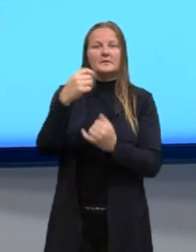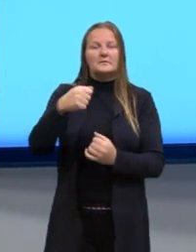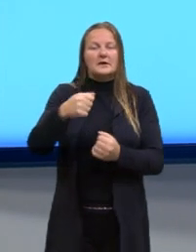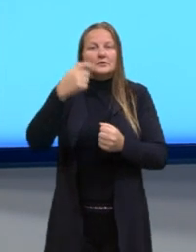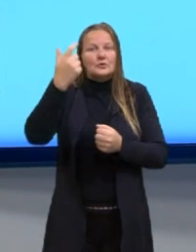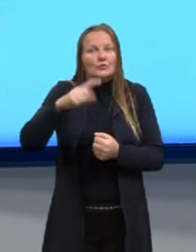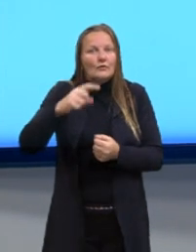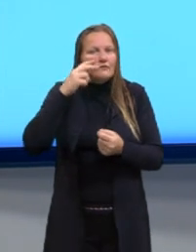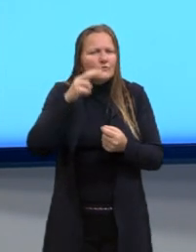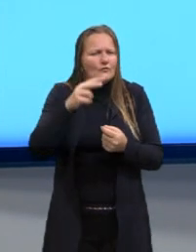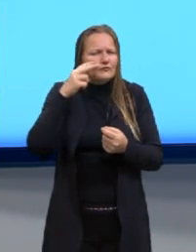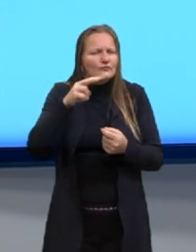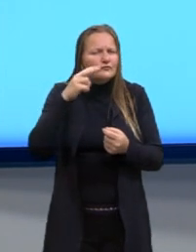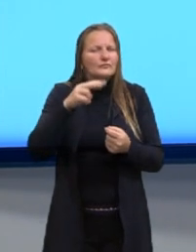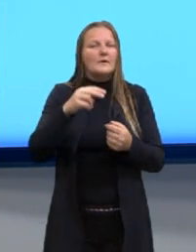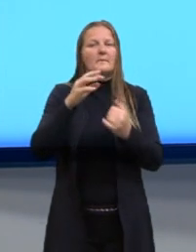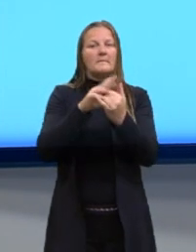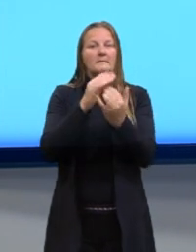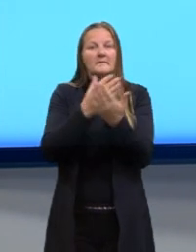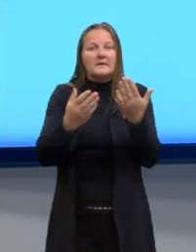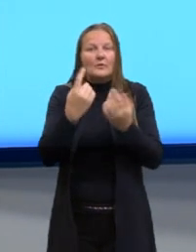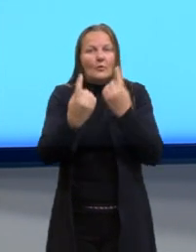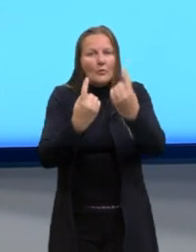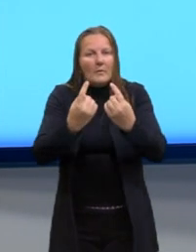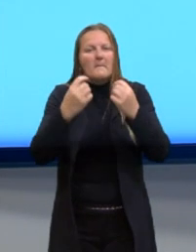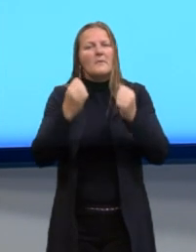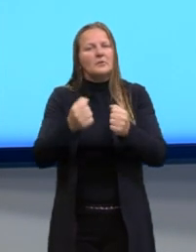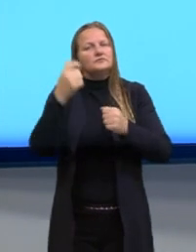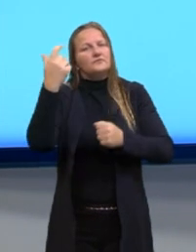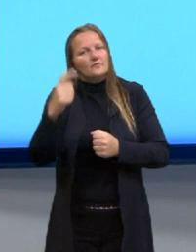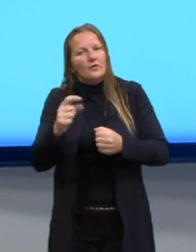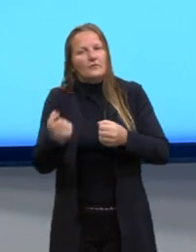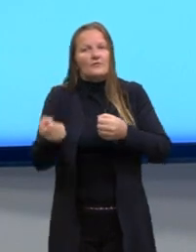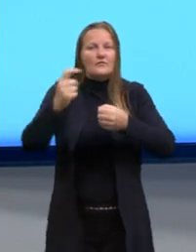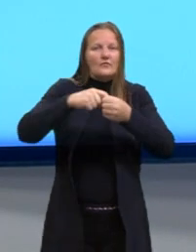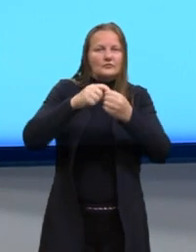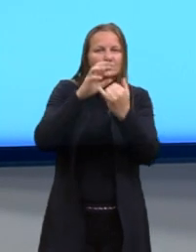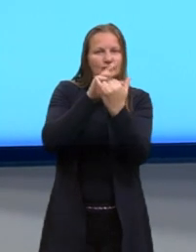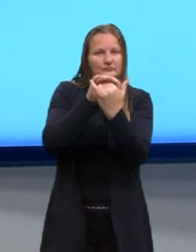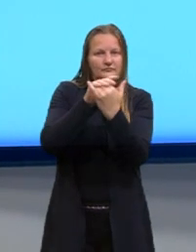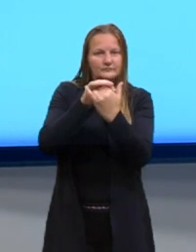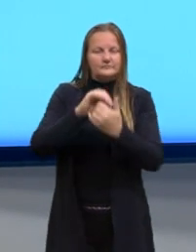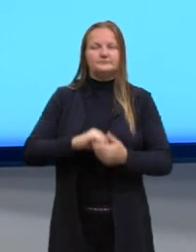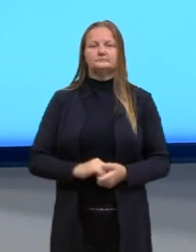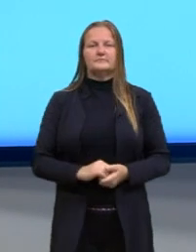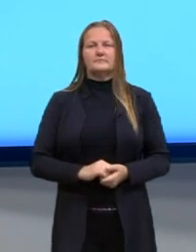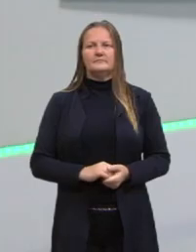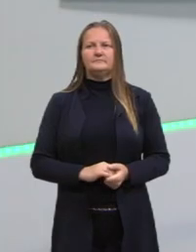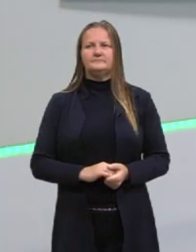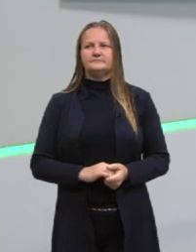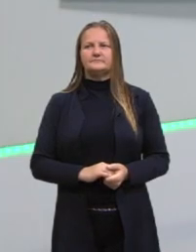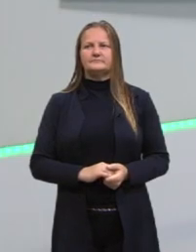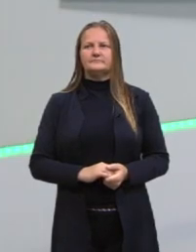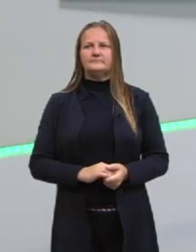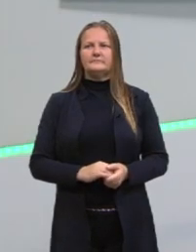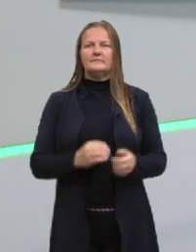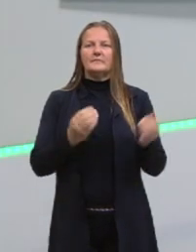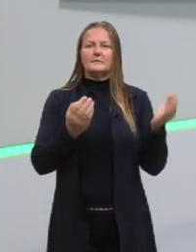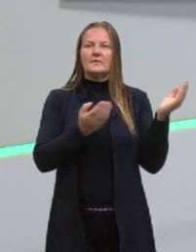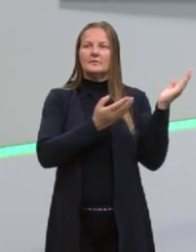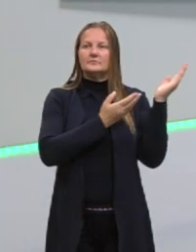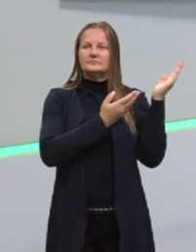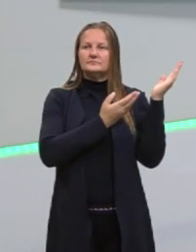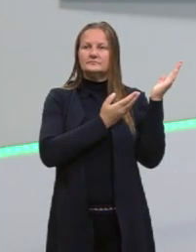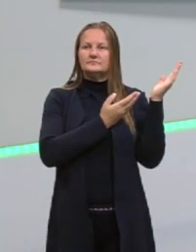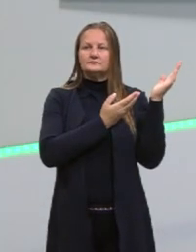assistir novamente, se perdeu alguma aula, então vocês podem conferir lá. Nós vamos dar continuidade aí nos nossos